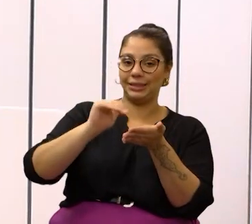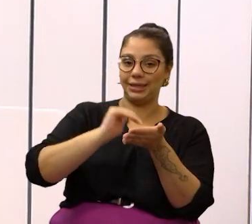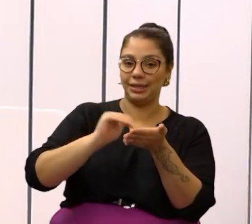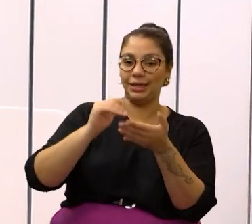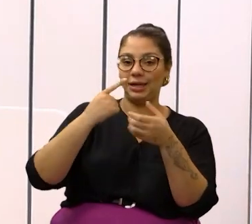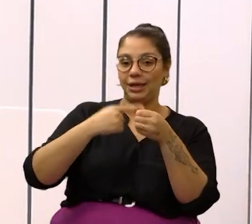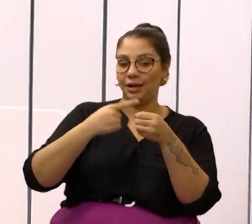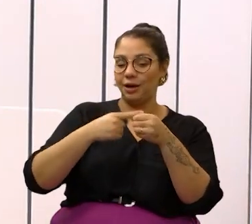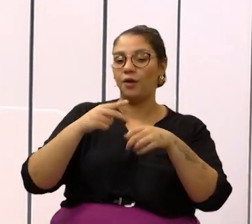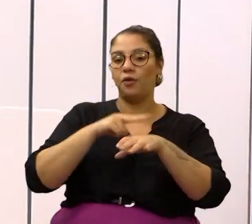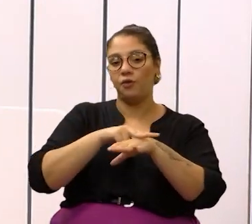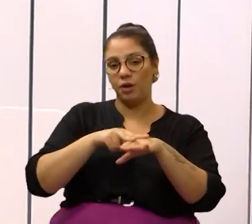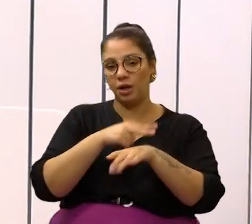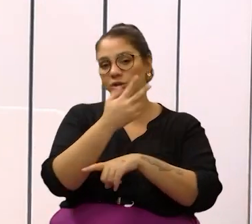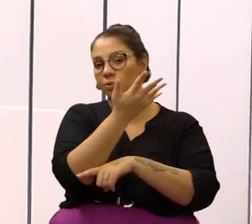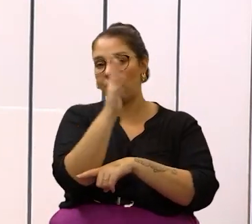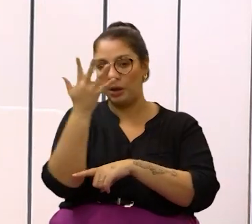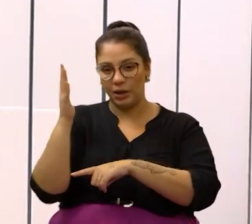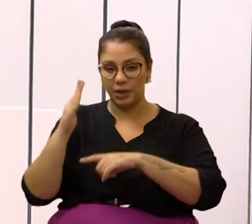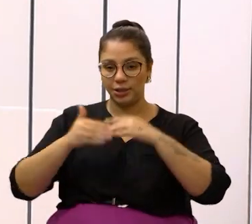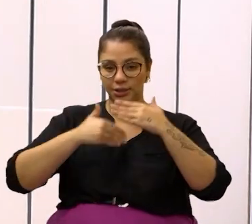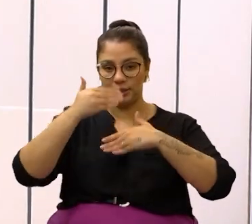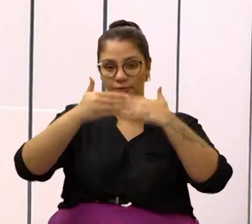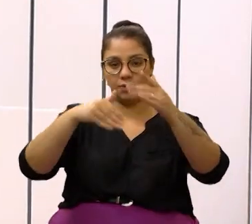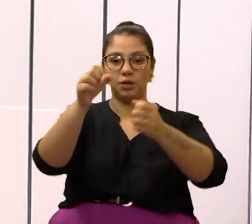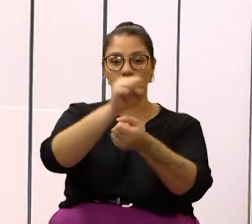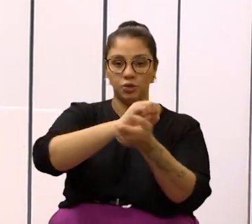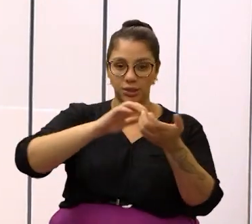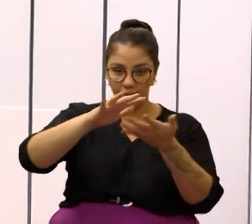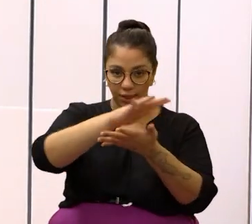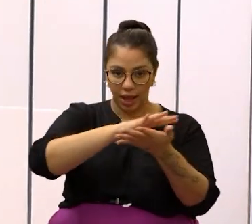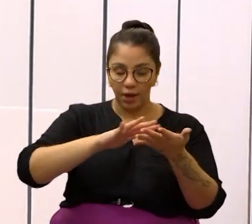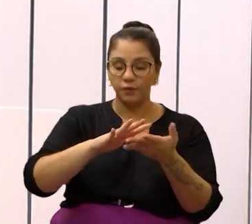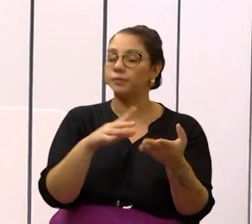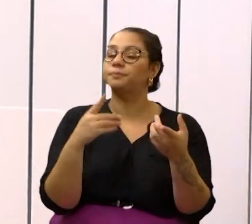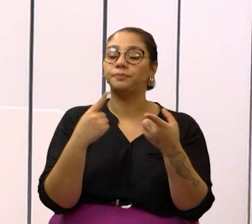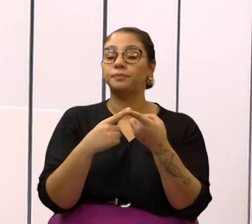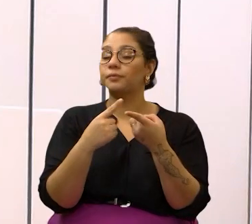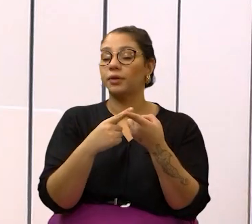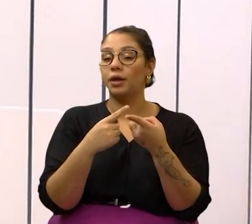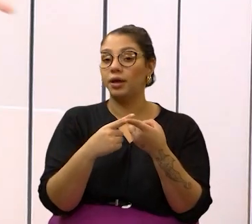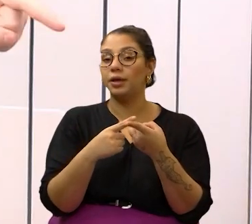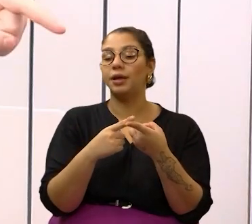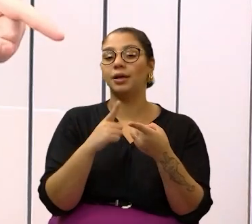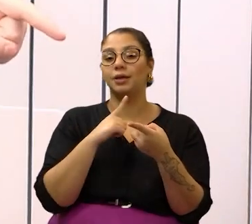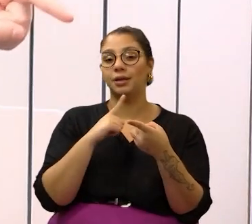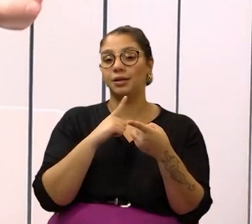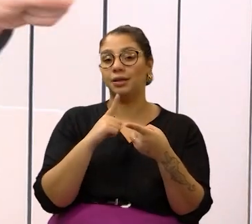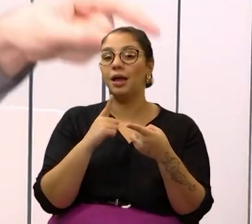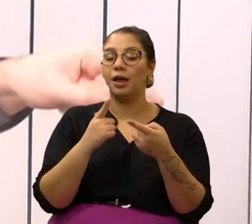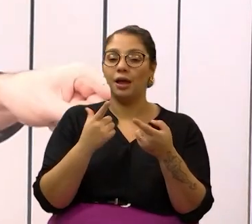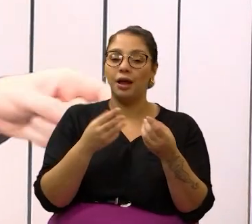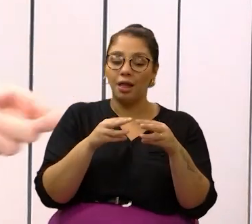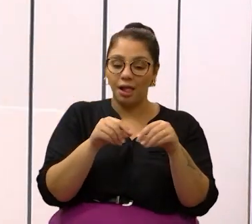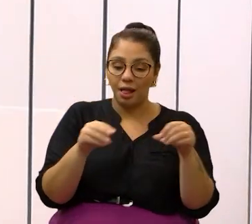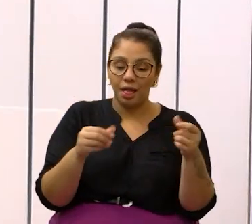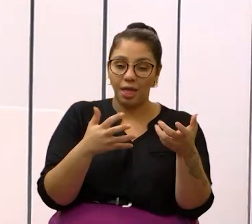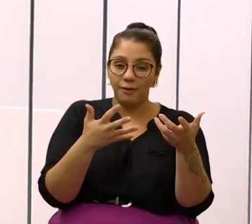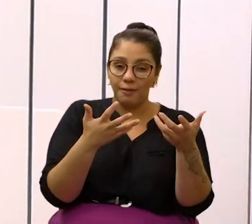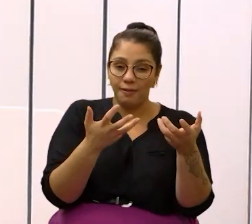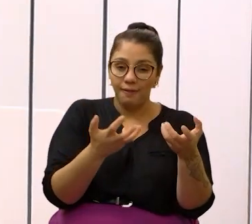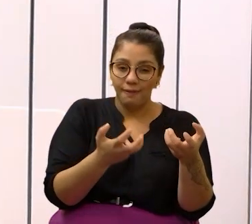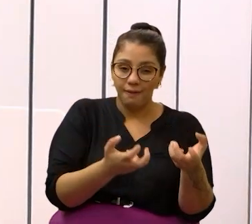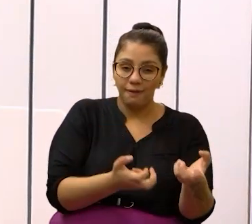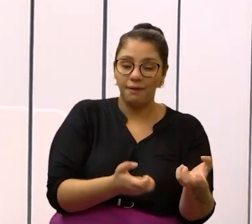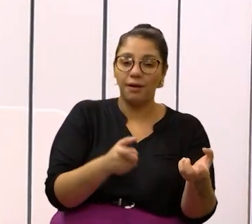pela Secretaria Municipal do Verde, Meio Ambiente e Desenvolvimento Sustentável, por conta da contaminação do solo e